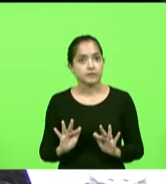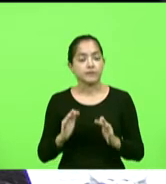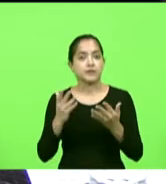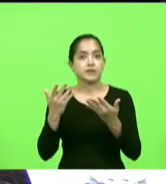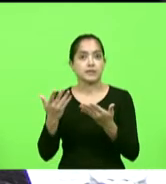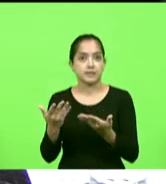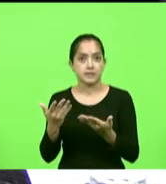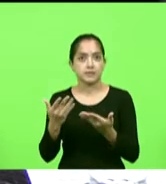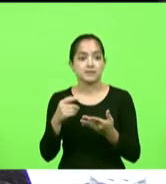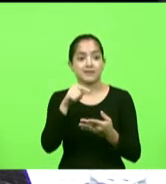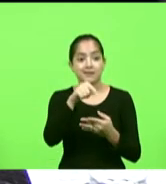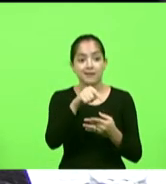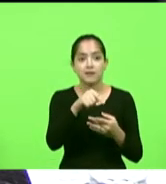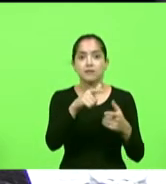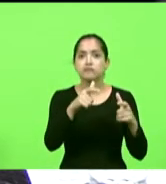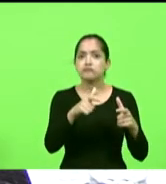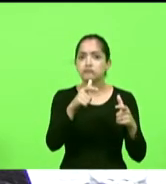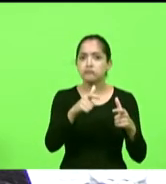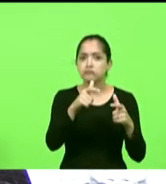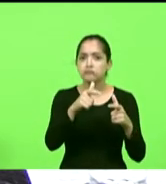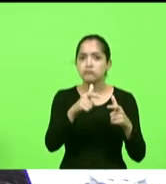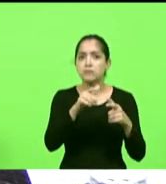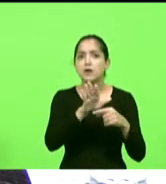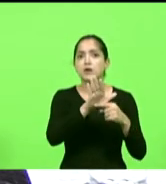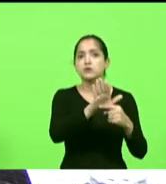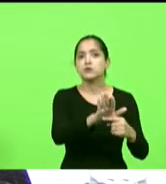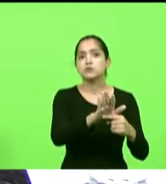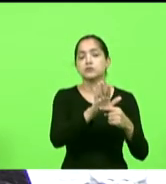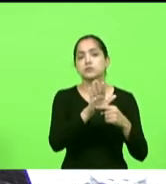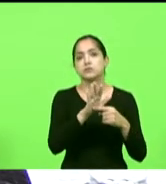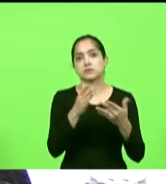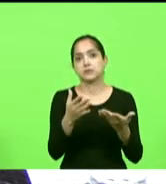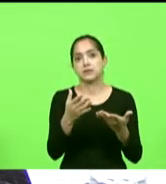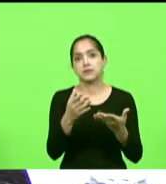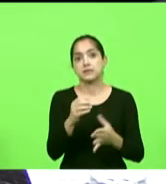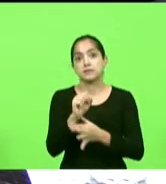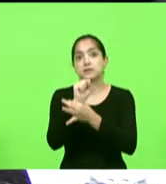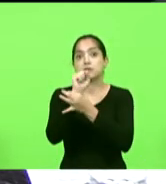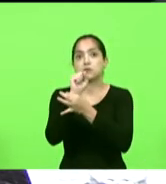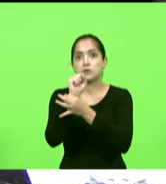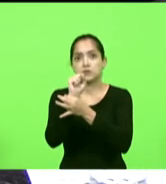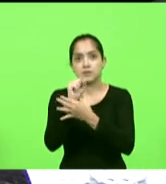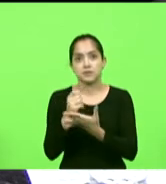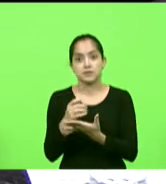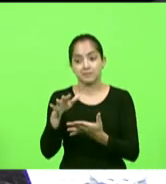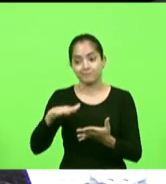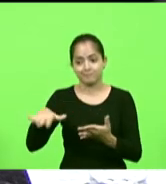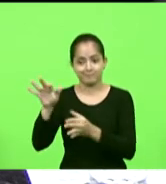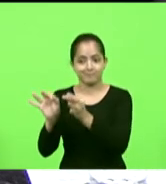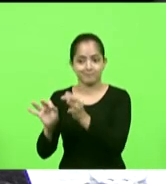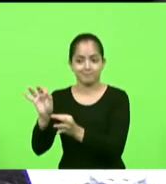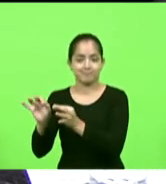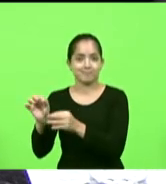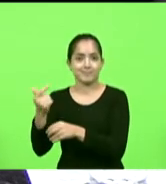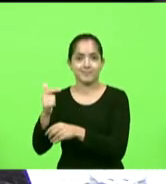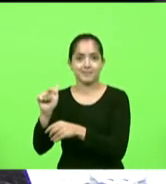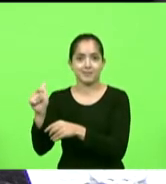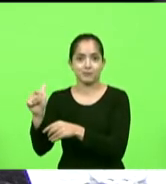está o refúgio daqueles que não encontram essa segurança nem mesmo no mundo jurídico não encontram essa segurança